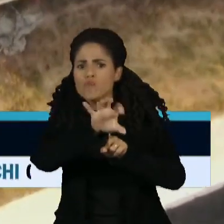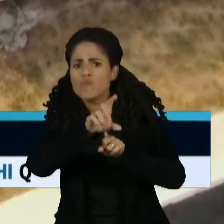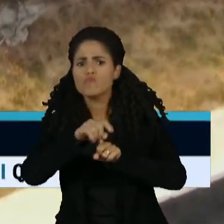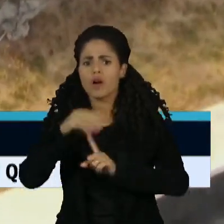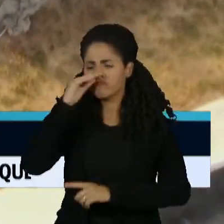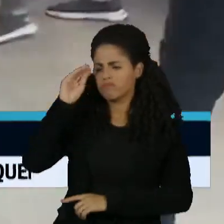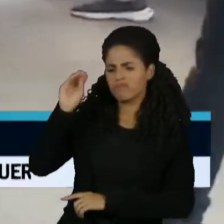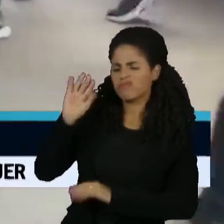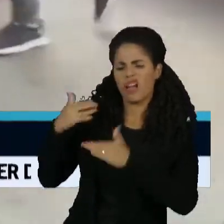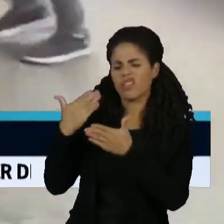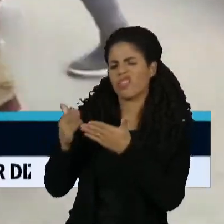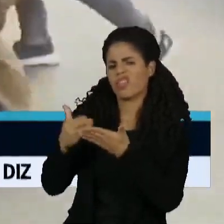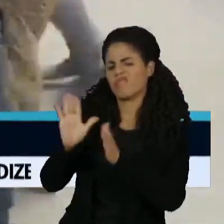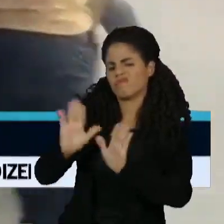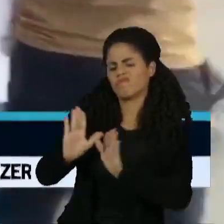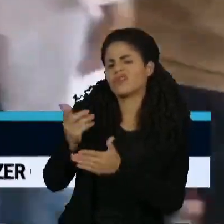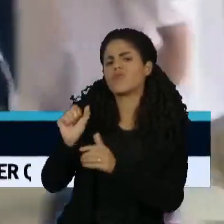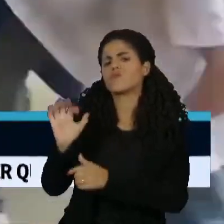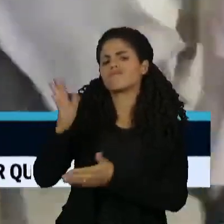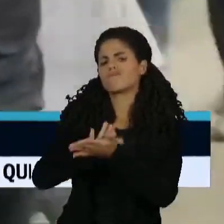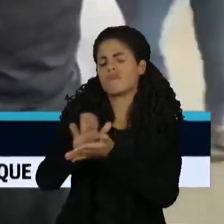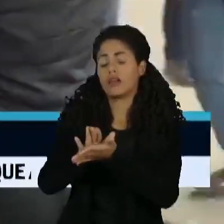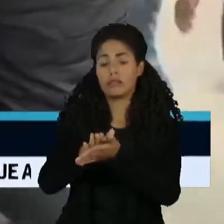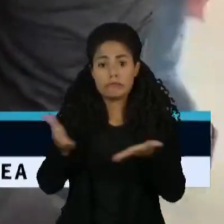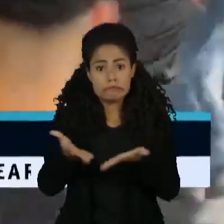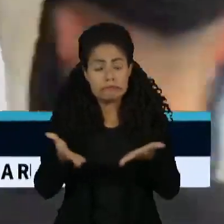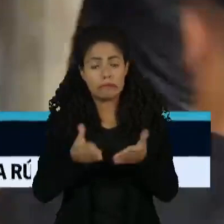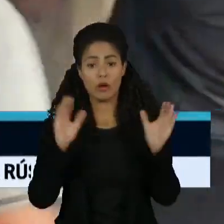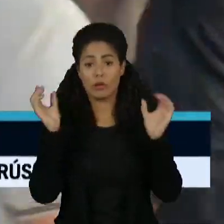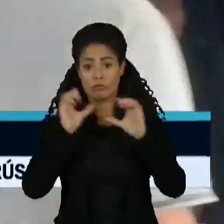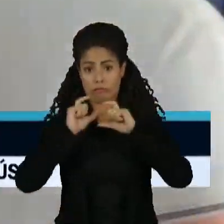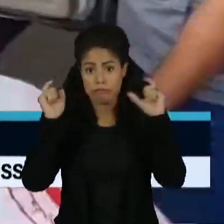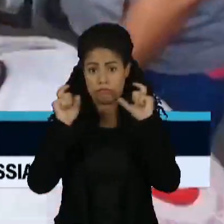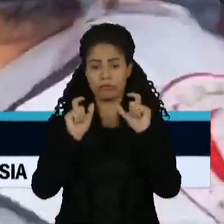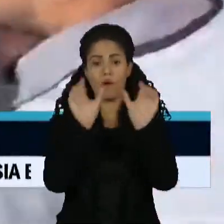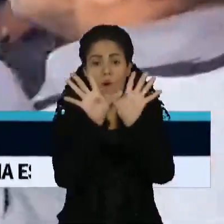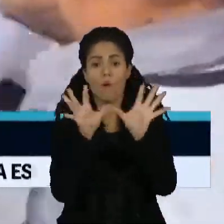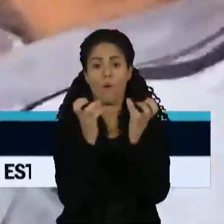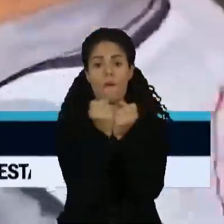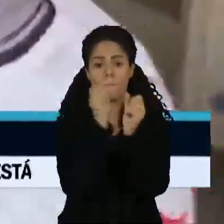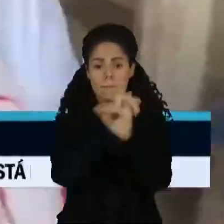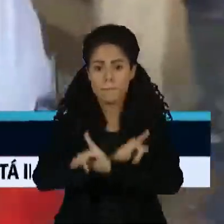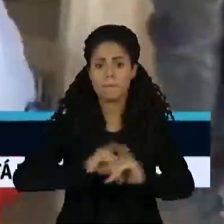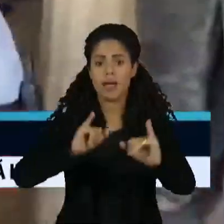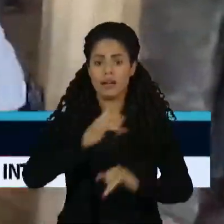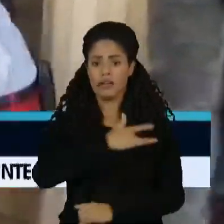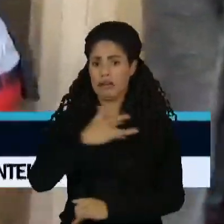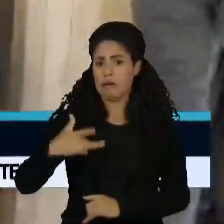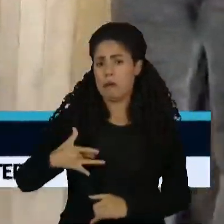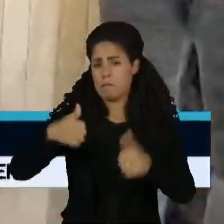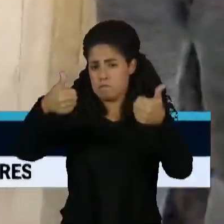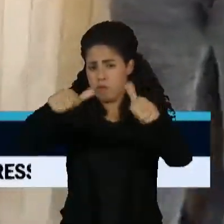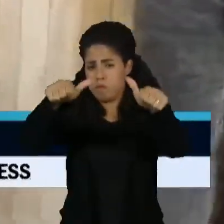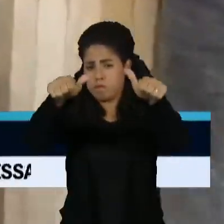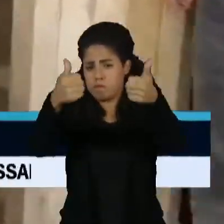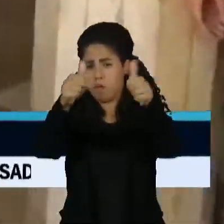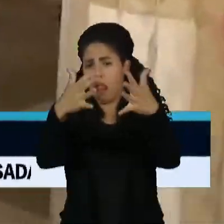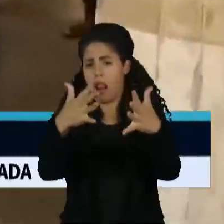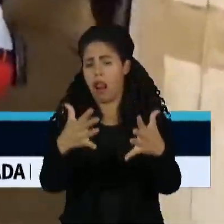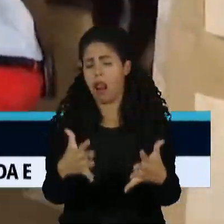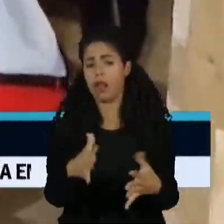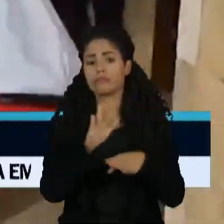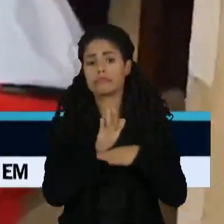ignorados. O alerta agora é da Organização Mundial de Saúde, que prevê uma catástrofe se ajuda